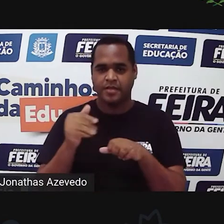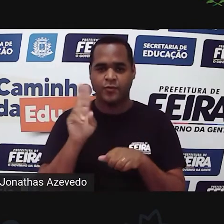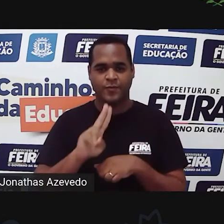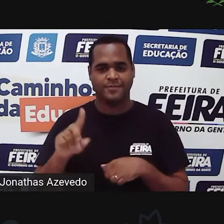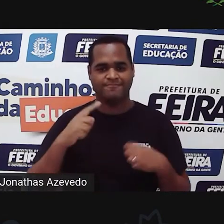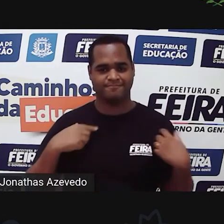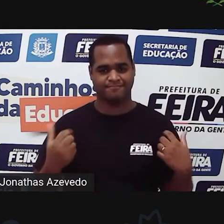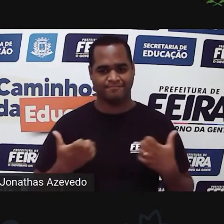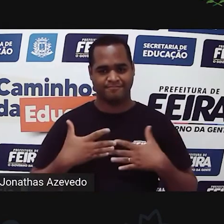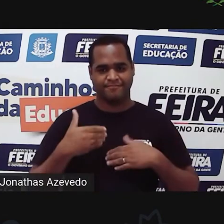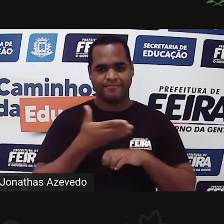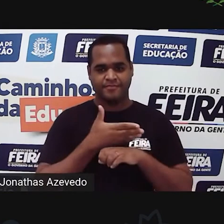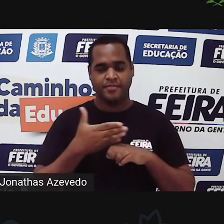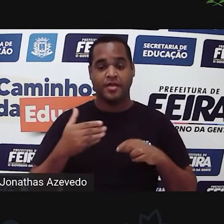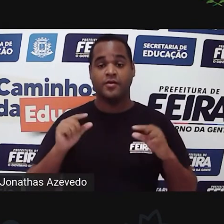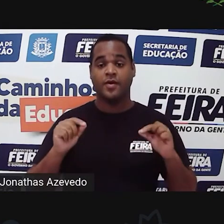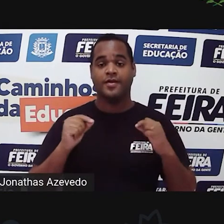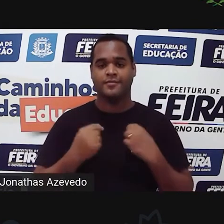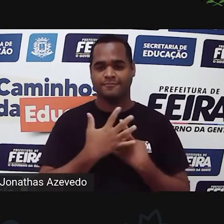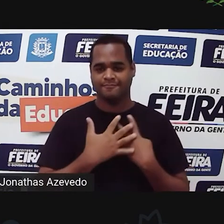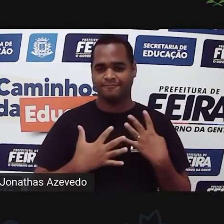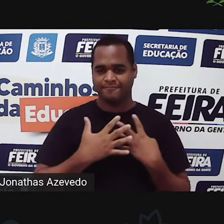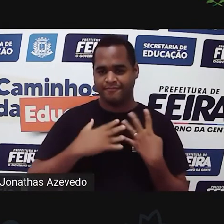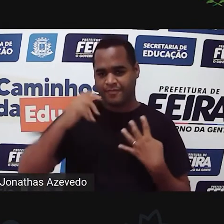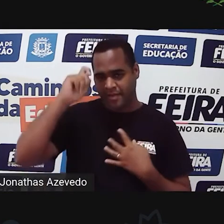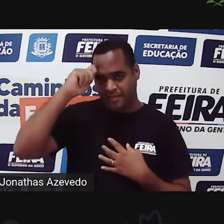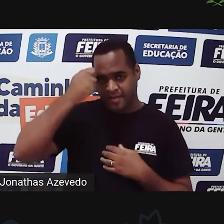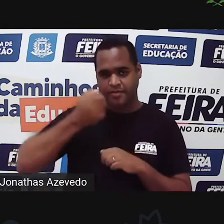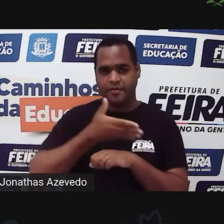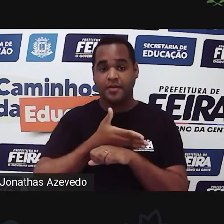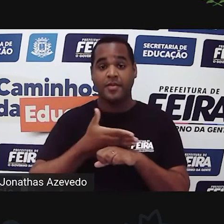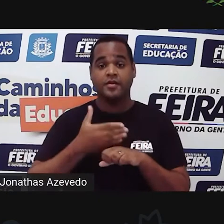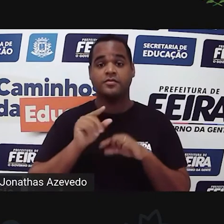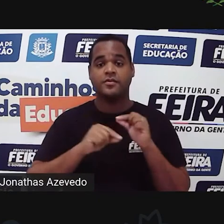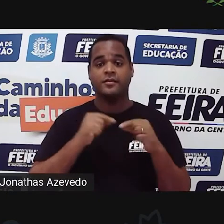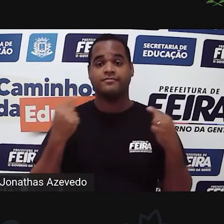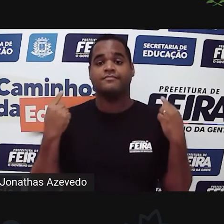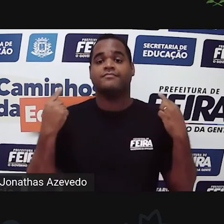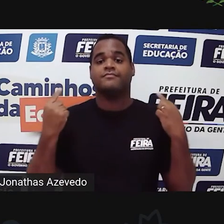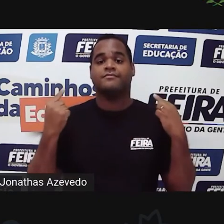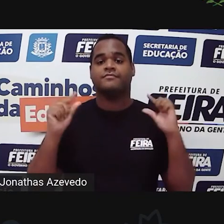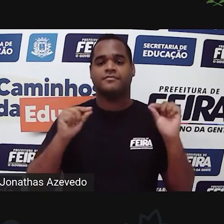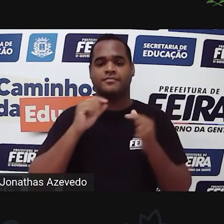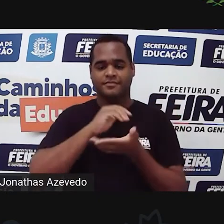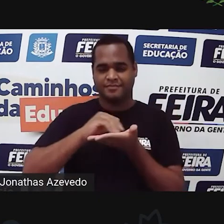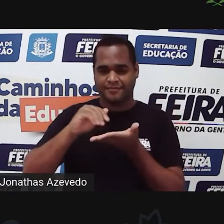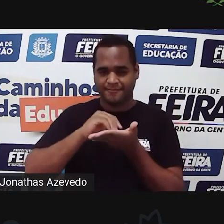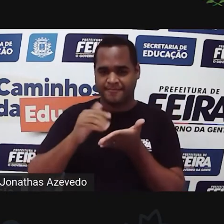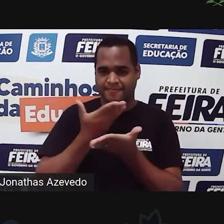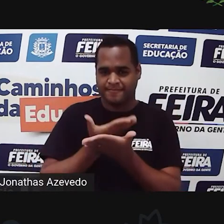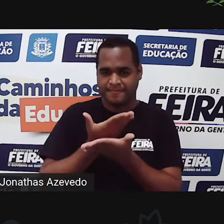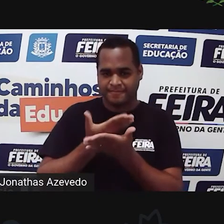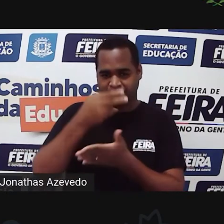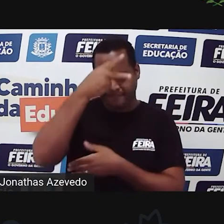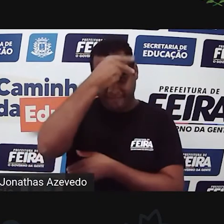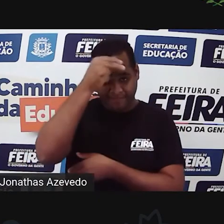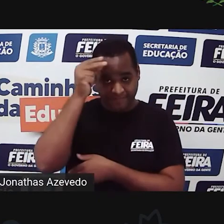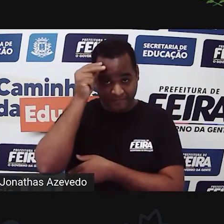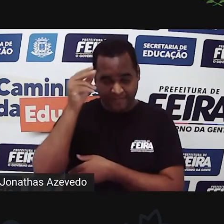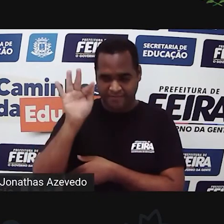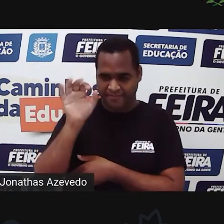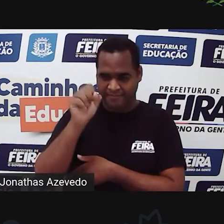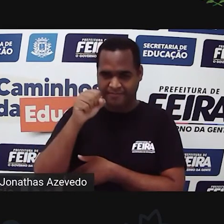branco, uma blusa por baixo, preta com branco. Aqui atrás de mim está o logo da Prefeitura Municipal de Feira de Santana e da